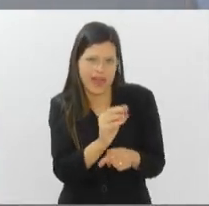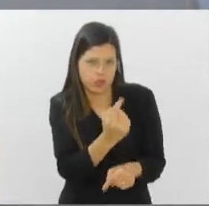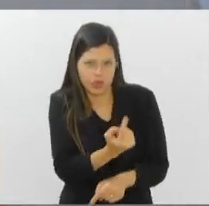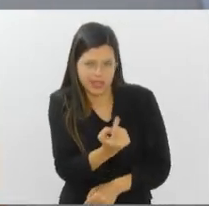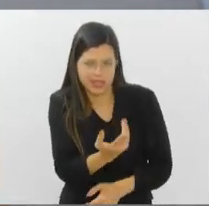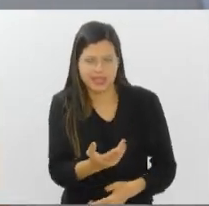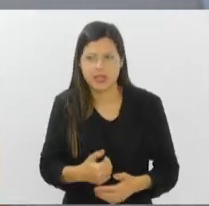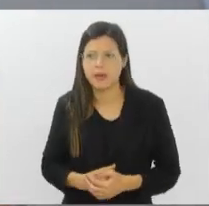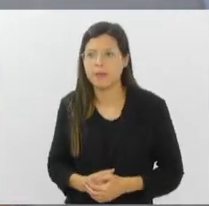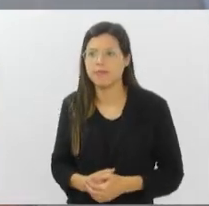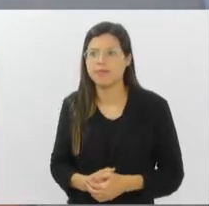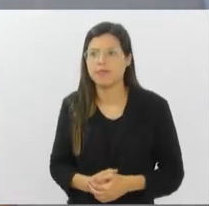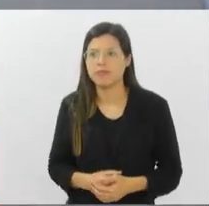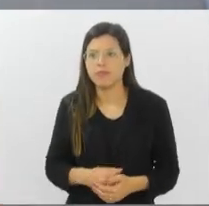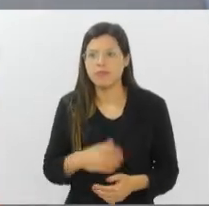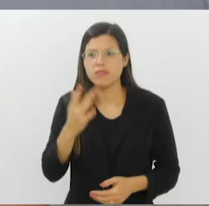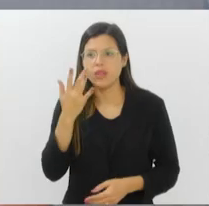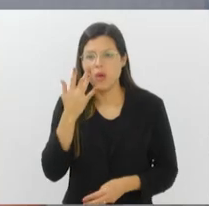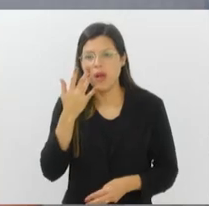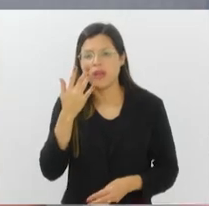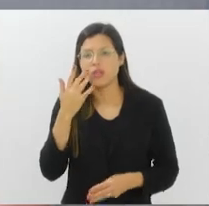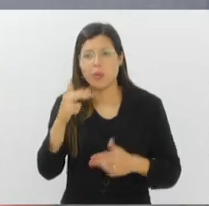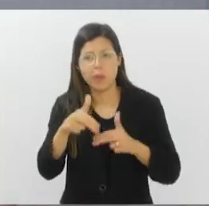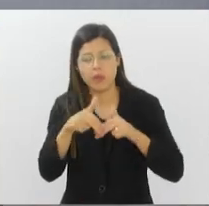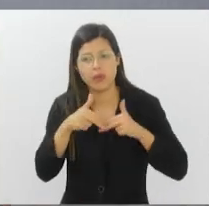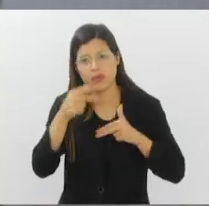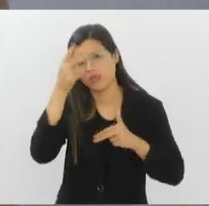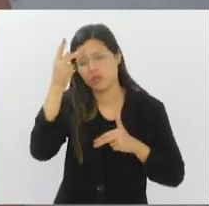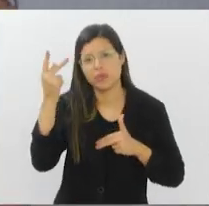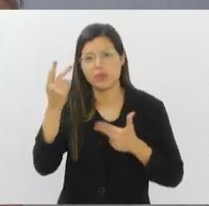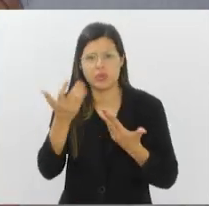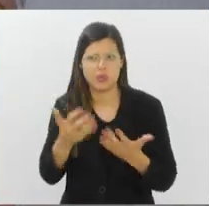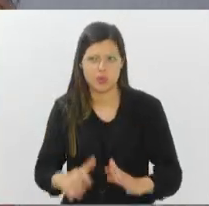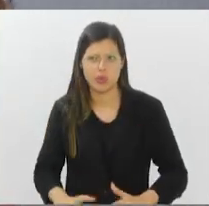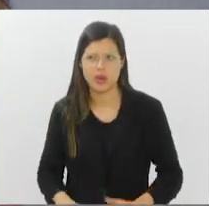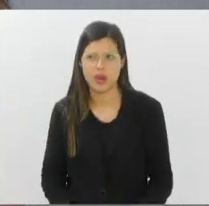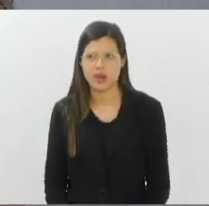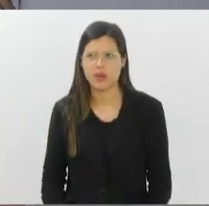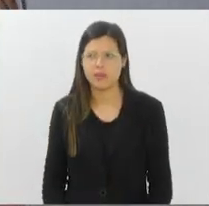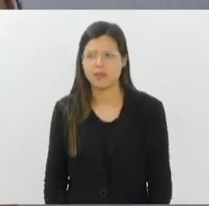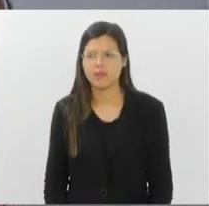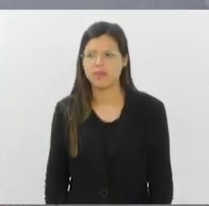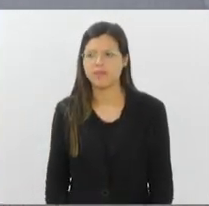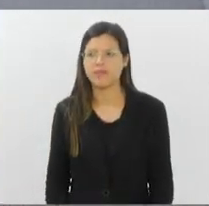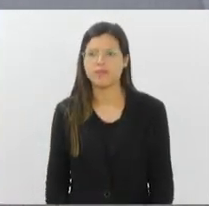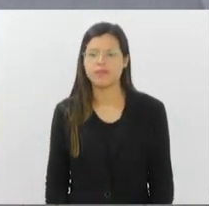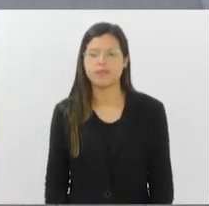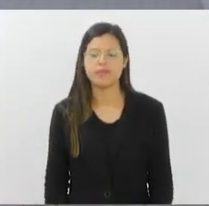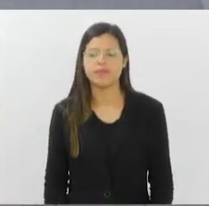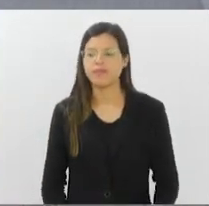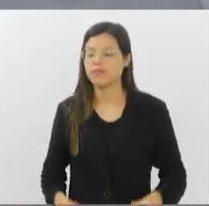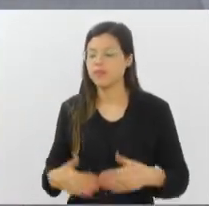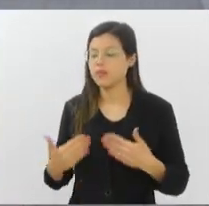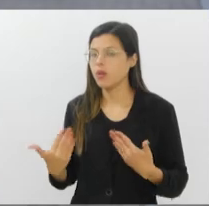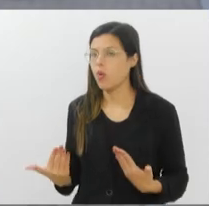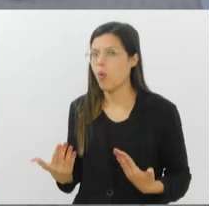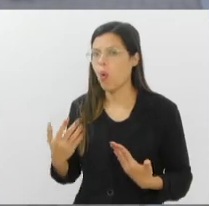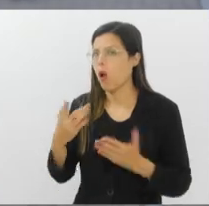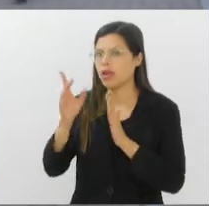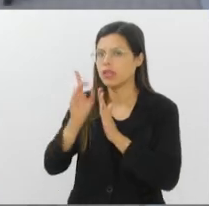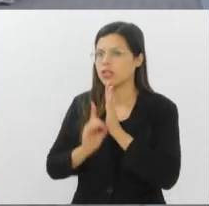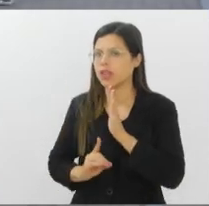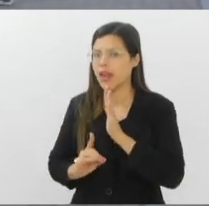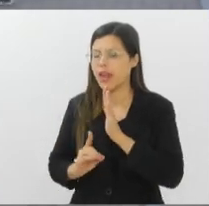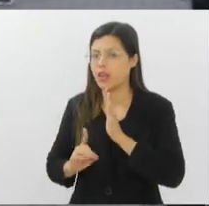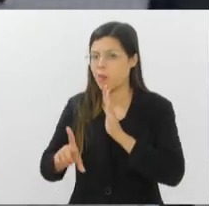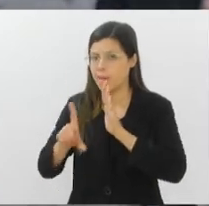atribuo, pessoalmente, a baixa adesão, nesse sentido que eu falei agora por último. E quais os direitos, pela lei, que esse pai vai